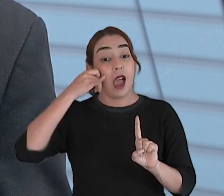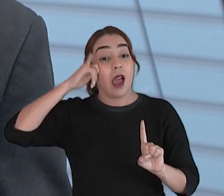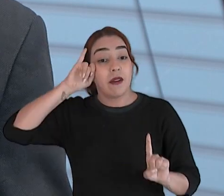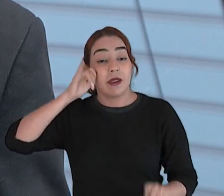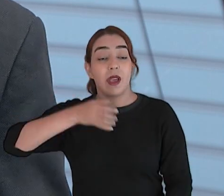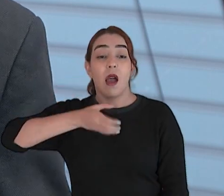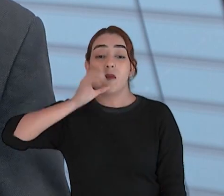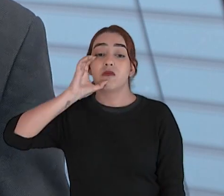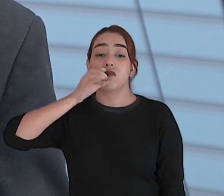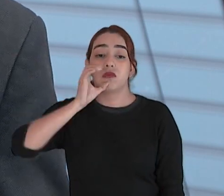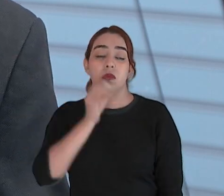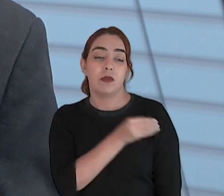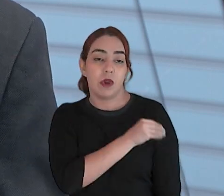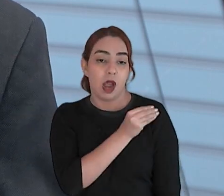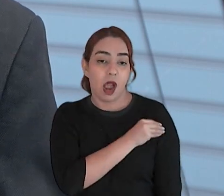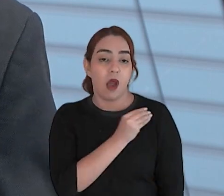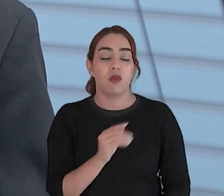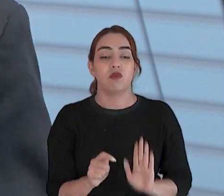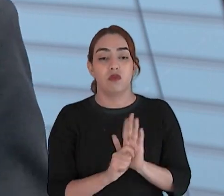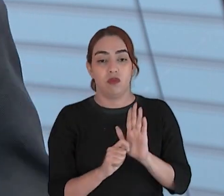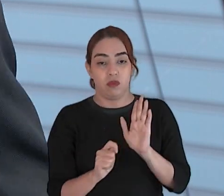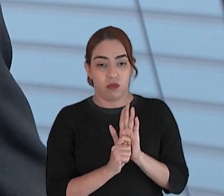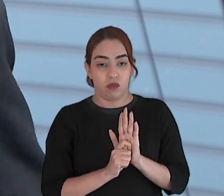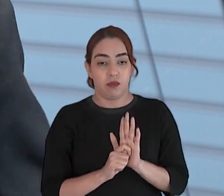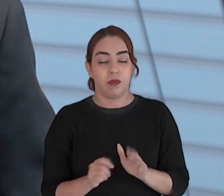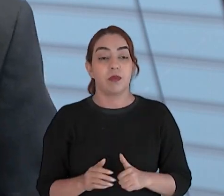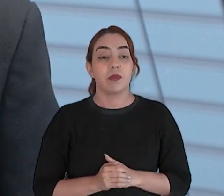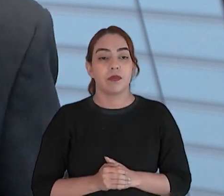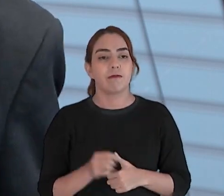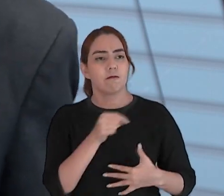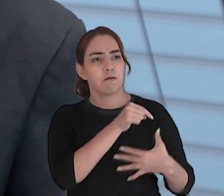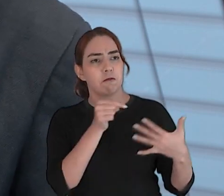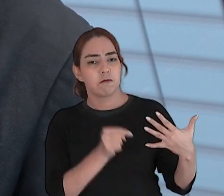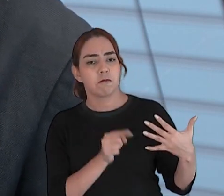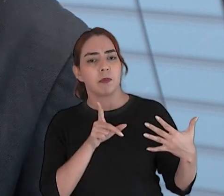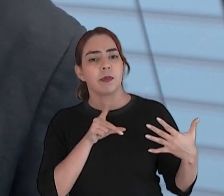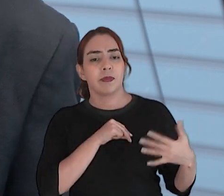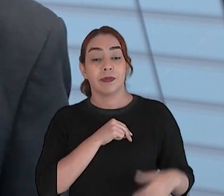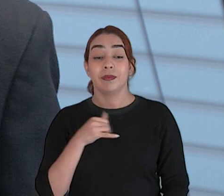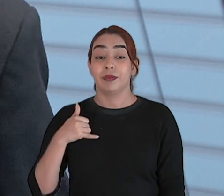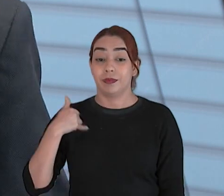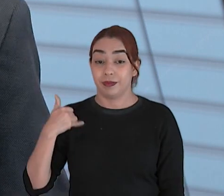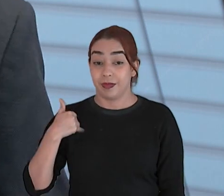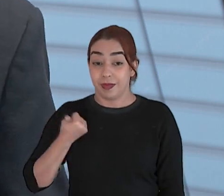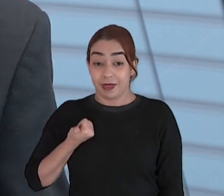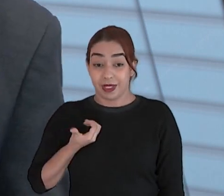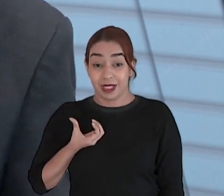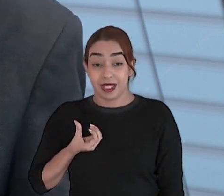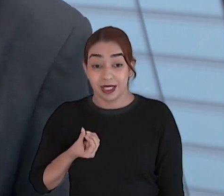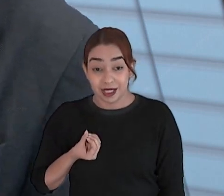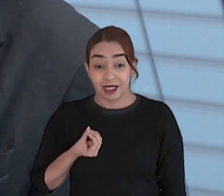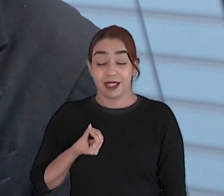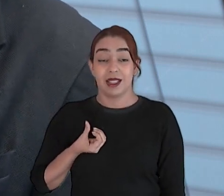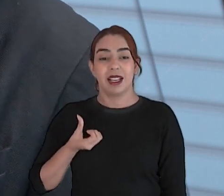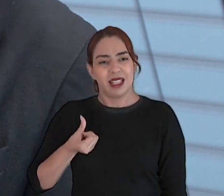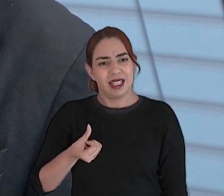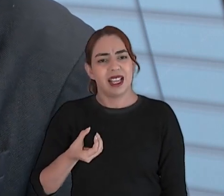álcool e de outras drogas. Deputado Antônio Henrique, eu vou fazer 60 anos agora no dia 4 de maio, aqui pertinho.